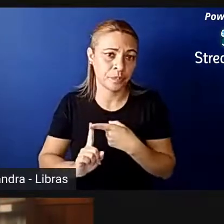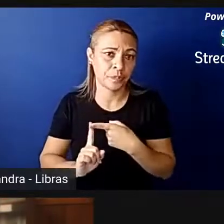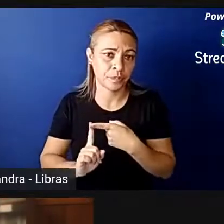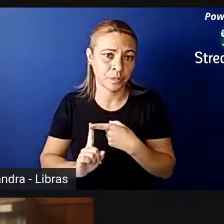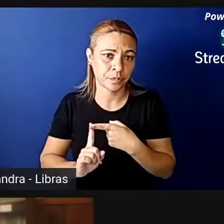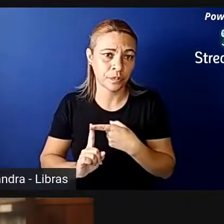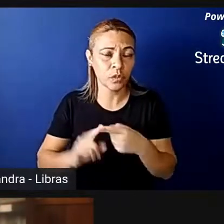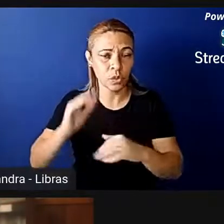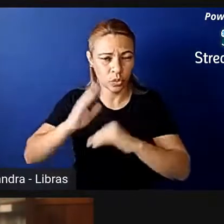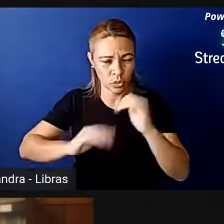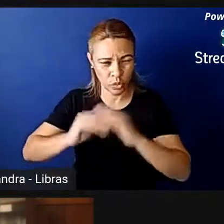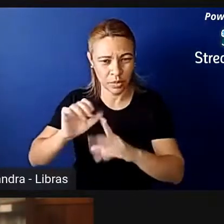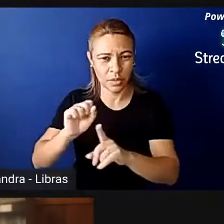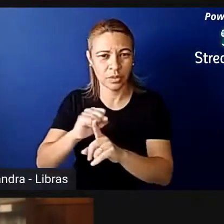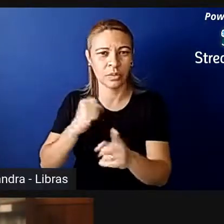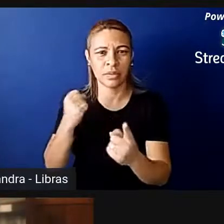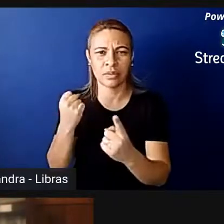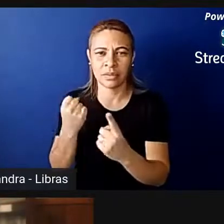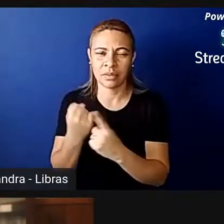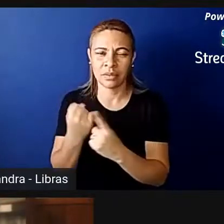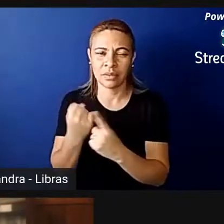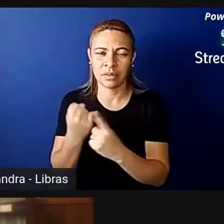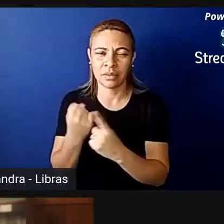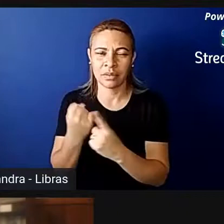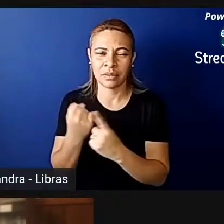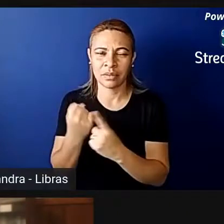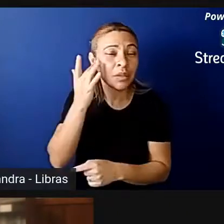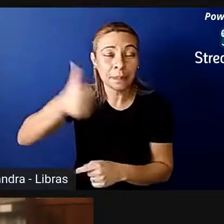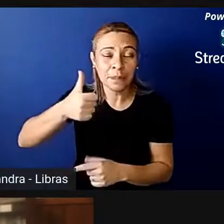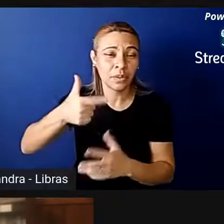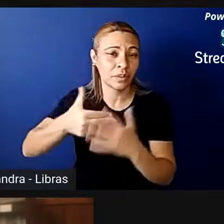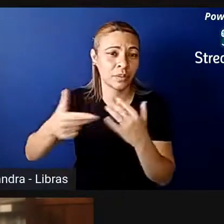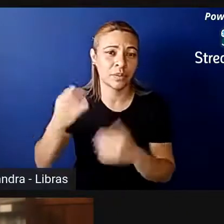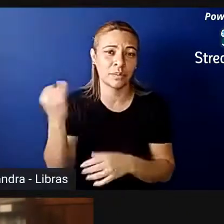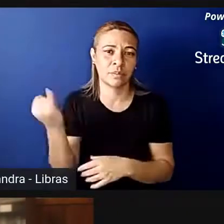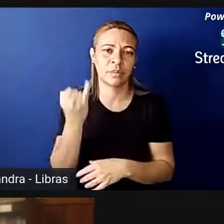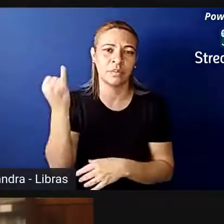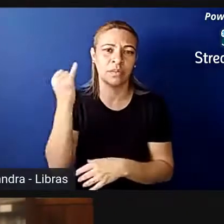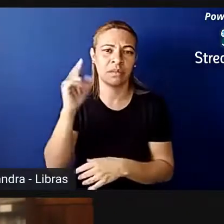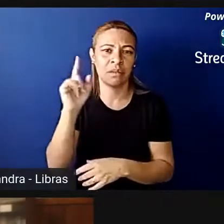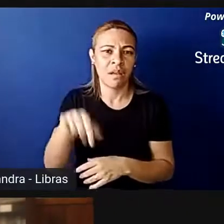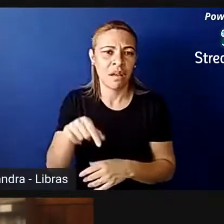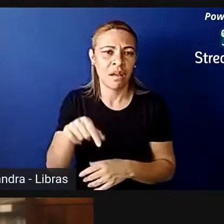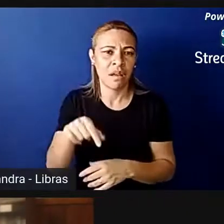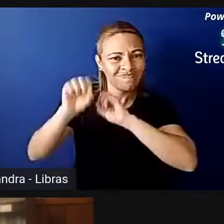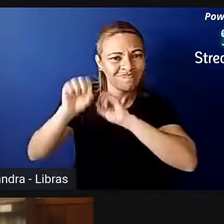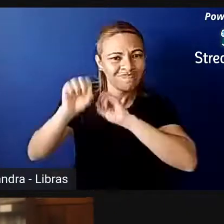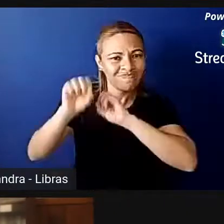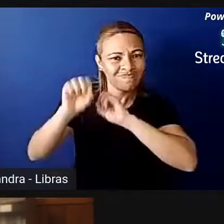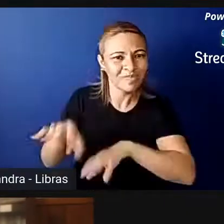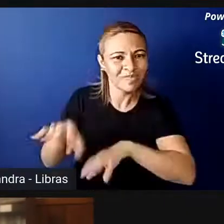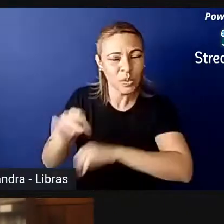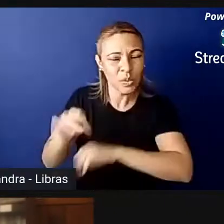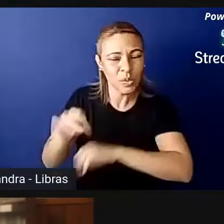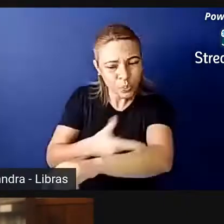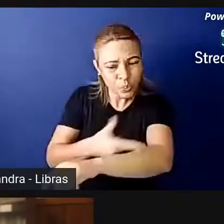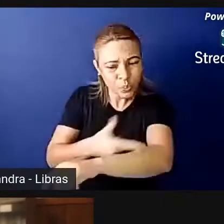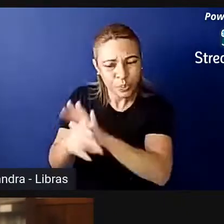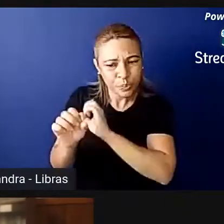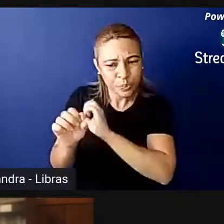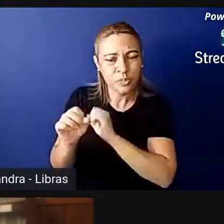à sociedade, eu acho que a primeira medida fundamental é investir em educação sobre igualdade de gênero. Isso é fundamental.